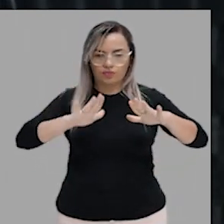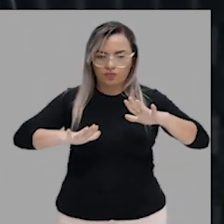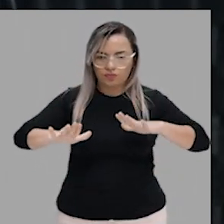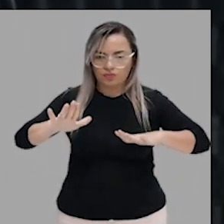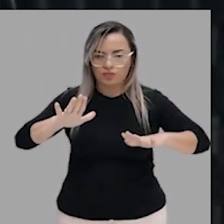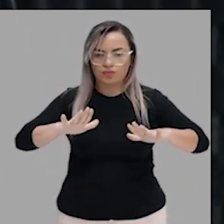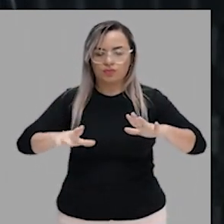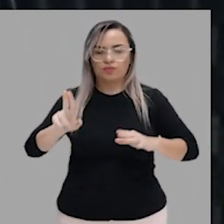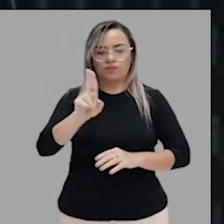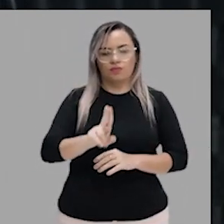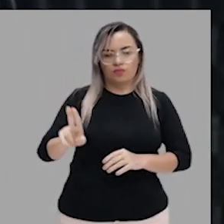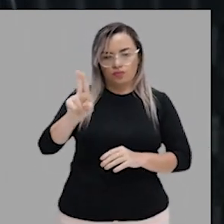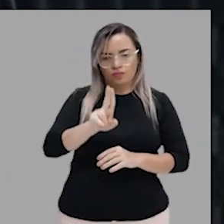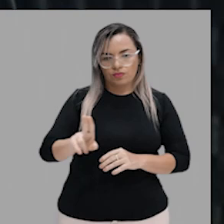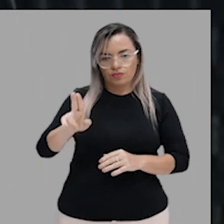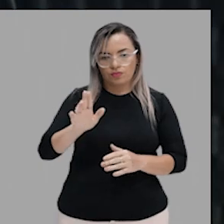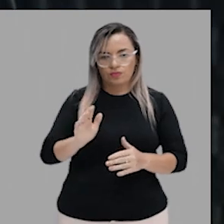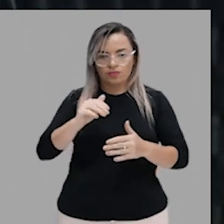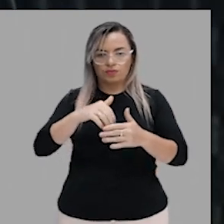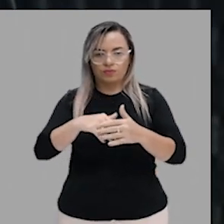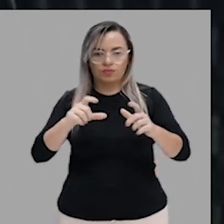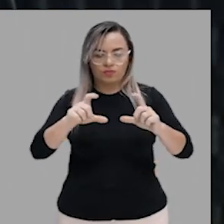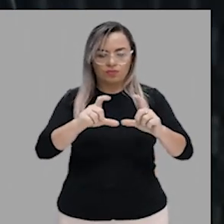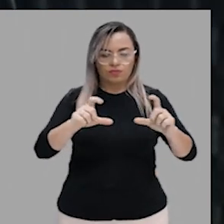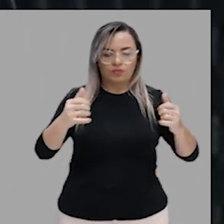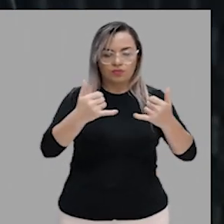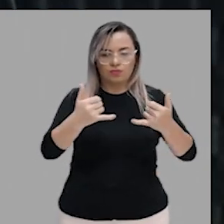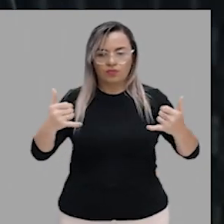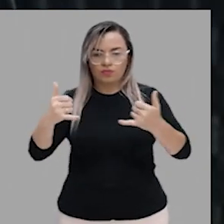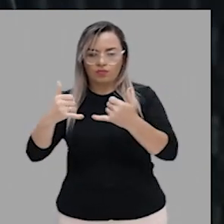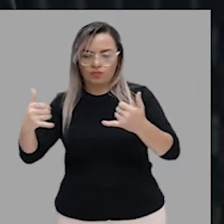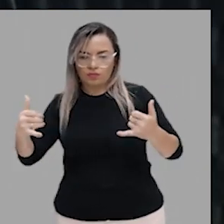claro na coloquialidade, está bom?